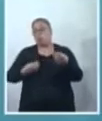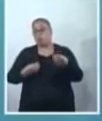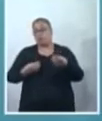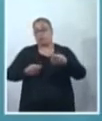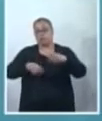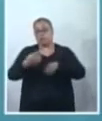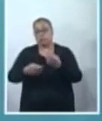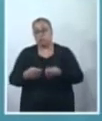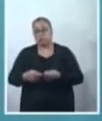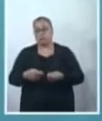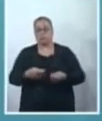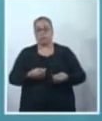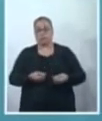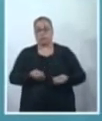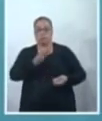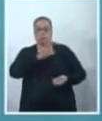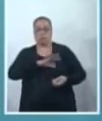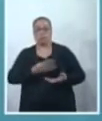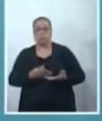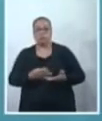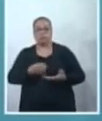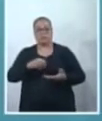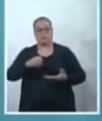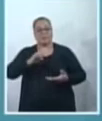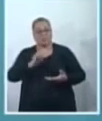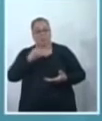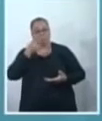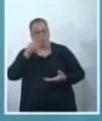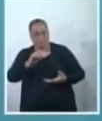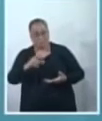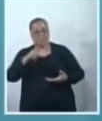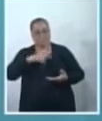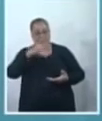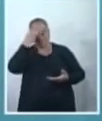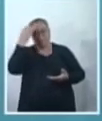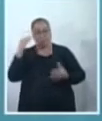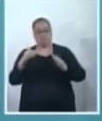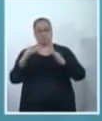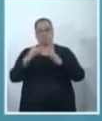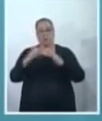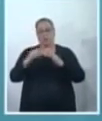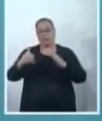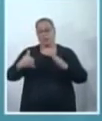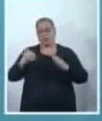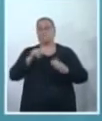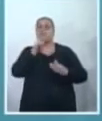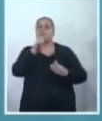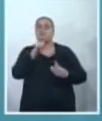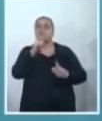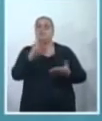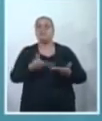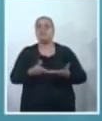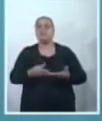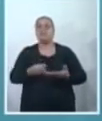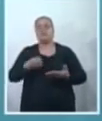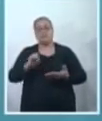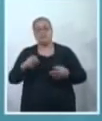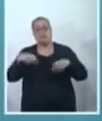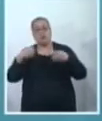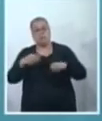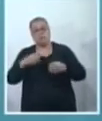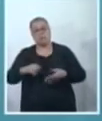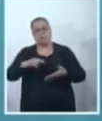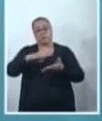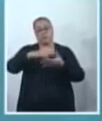responder esse questionário, você já pode dizer se você tem pessoas em casa, em idade menstrual, se há necessidade ou não do